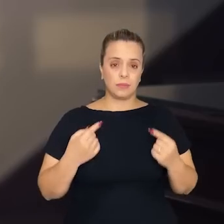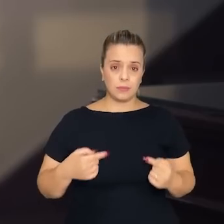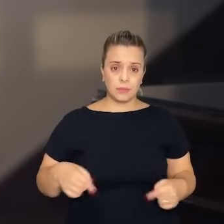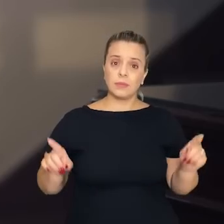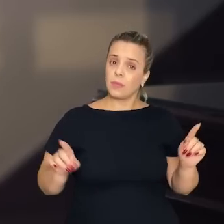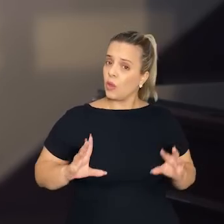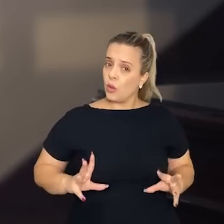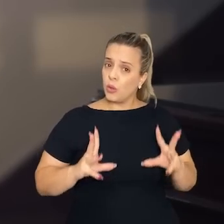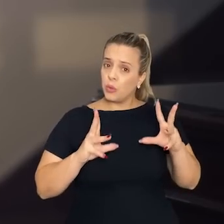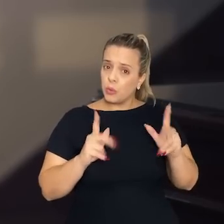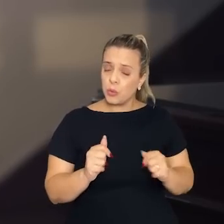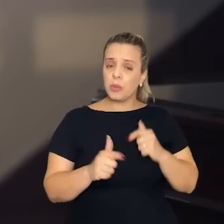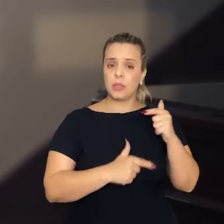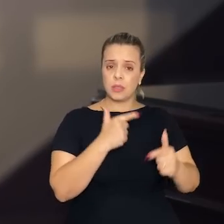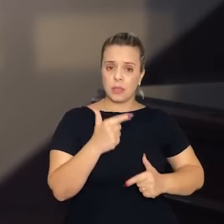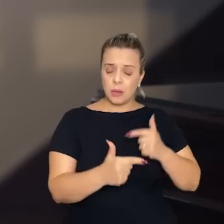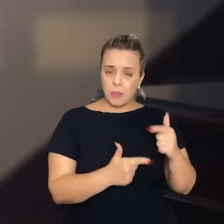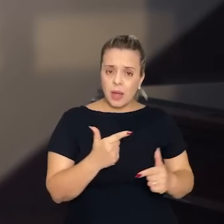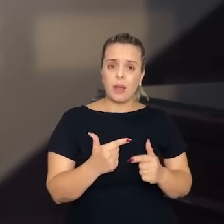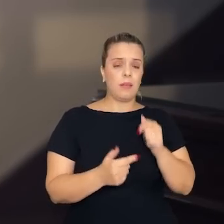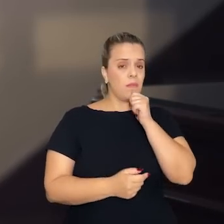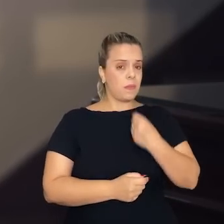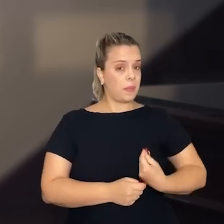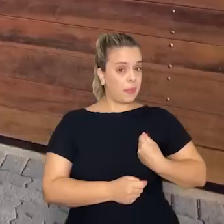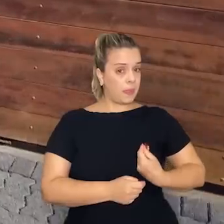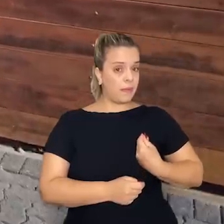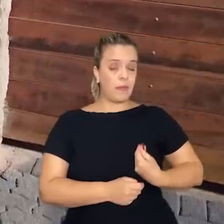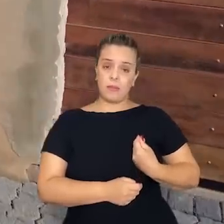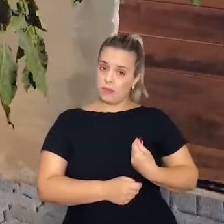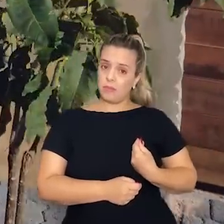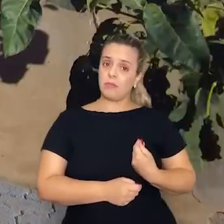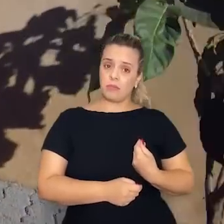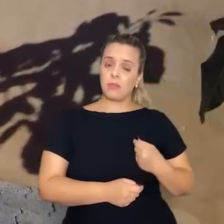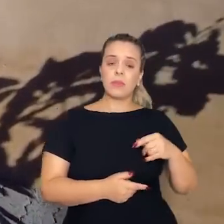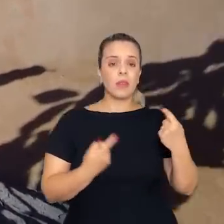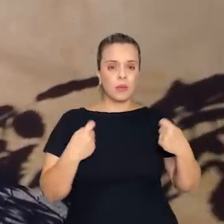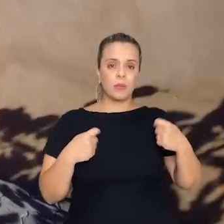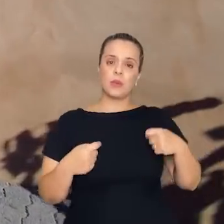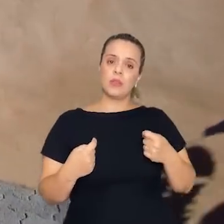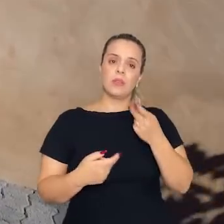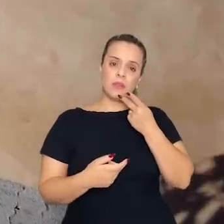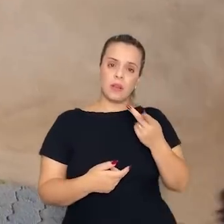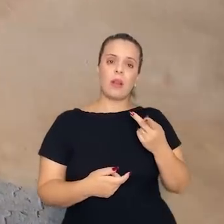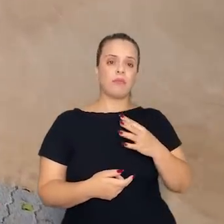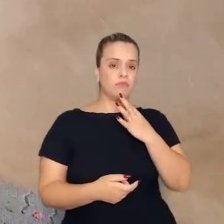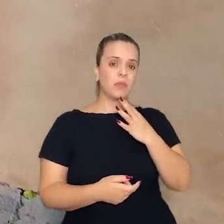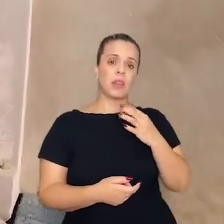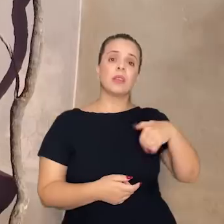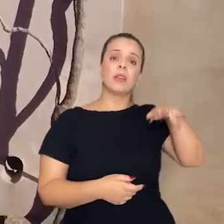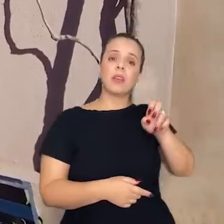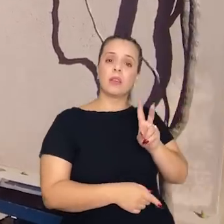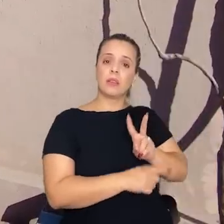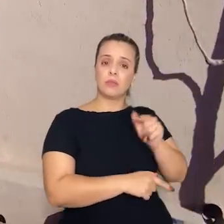E toda essa ação do que sobrou, eu tenho que dar um crédito aos proprietários dos imóveis.